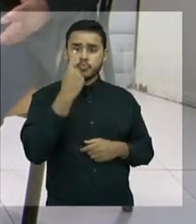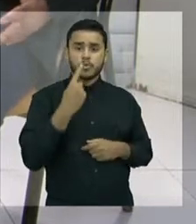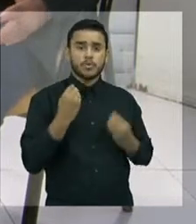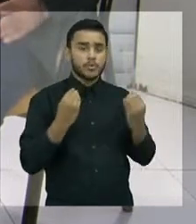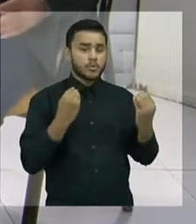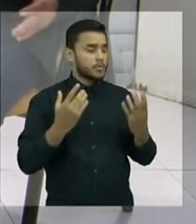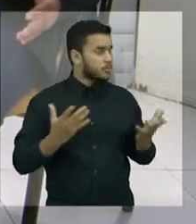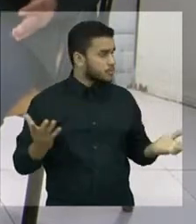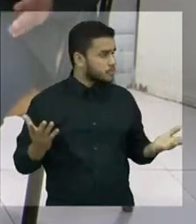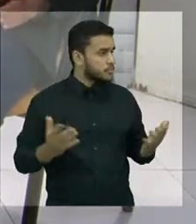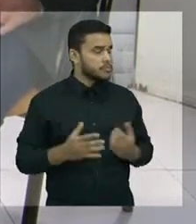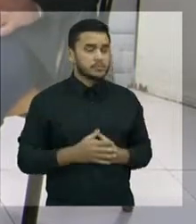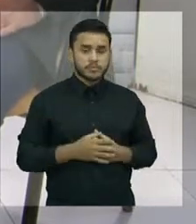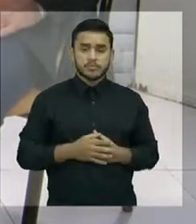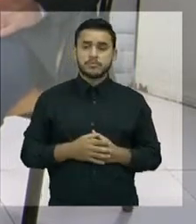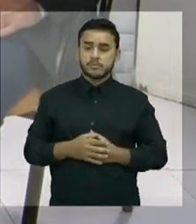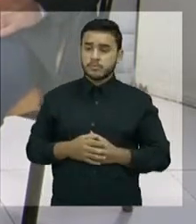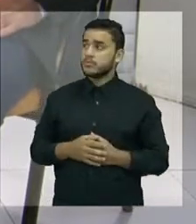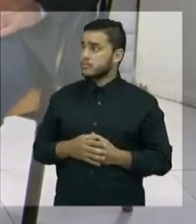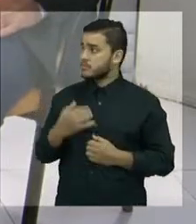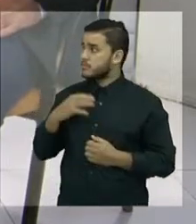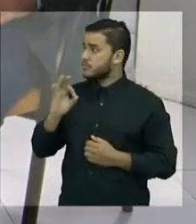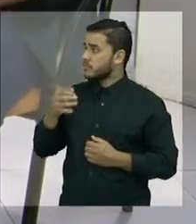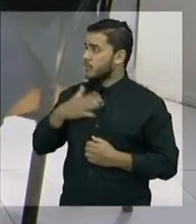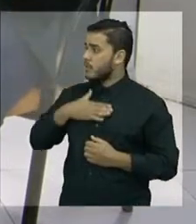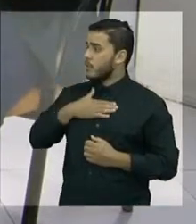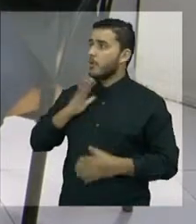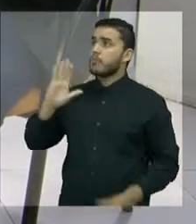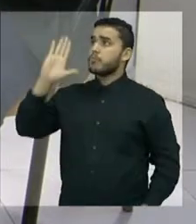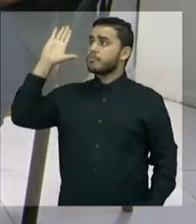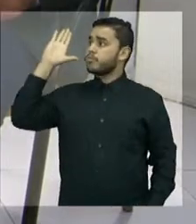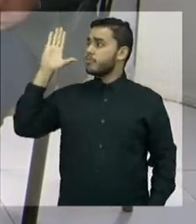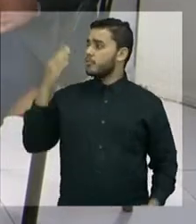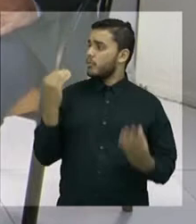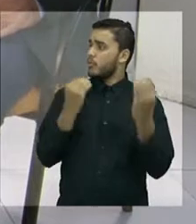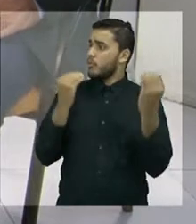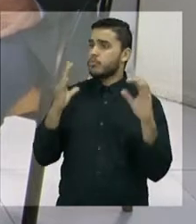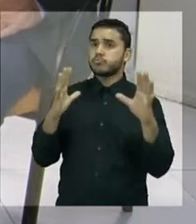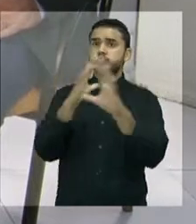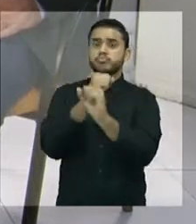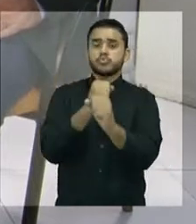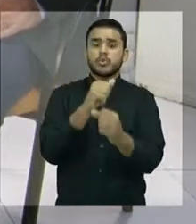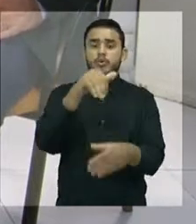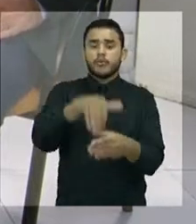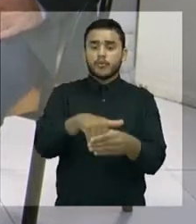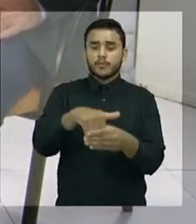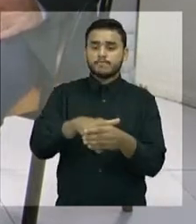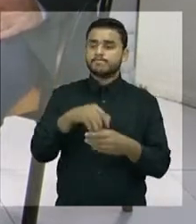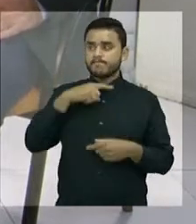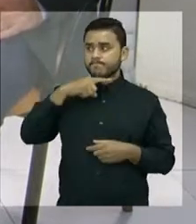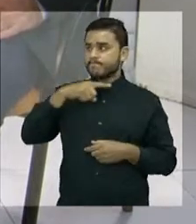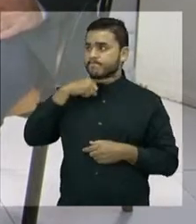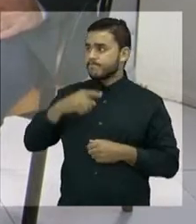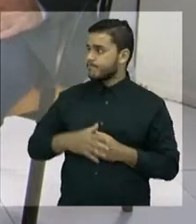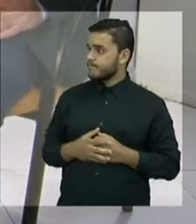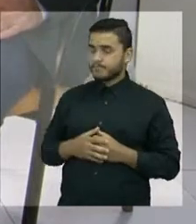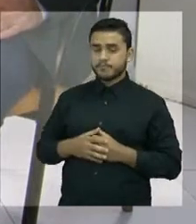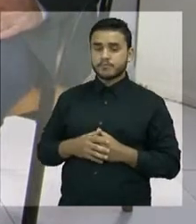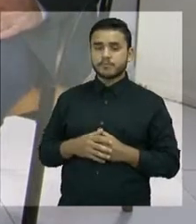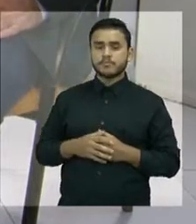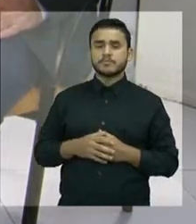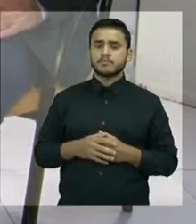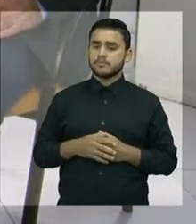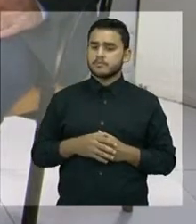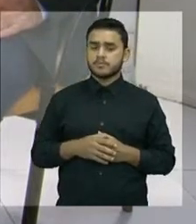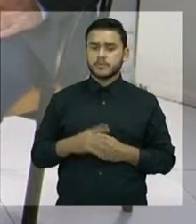Aí como é que eu vou conseguir partir para a eleição, ter que fazer meu coeficiente para poder conseguir? Na história de Fortaleza, foram muito